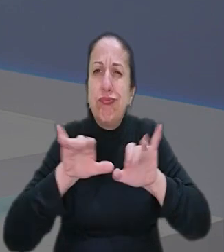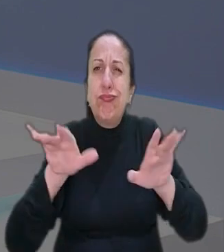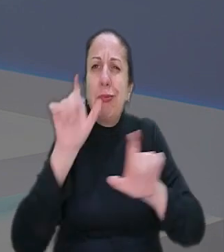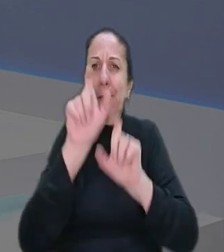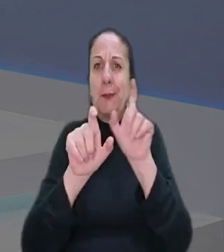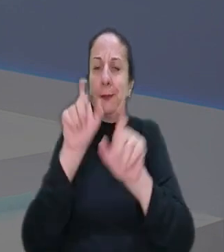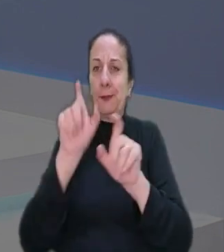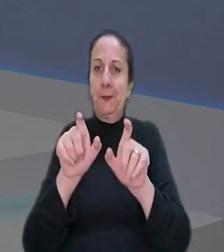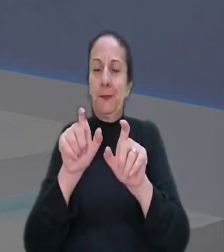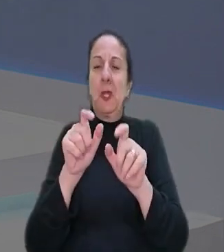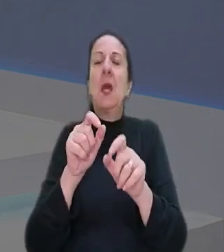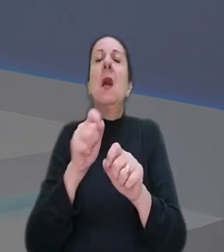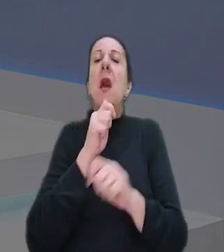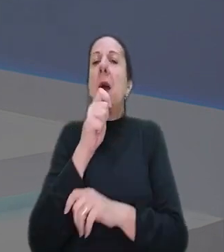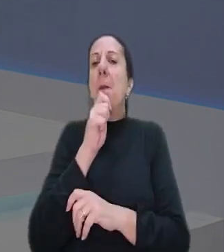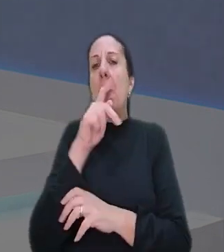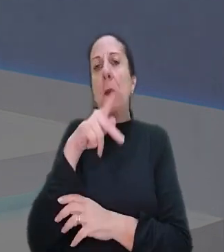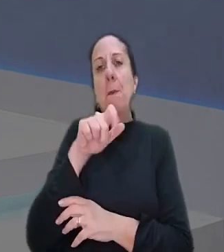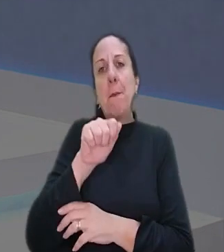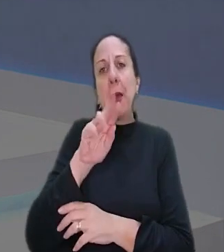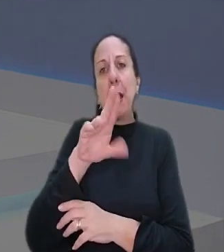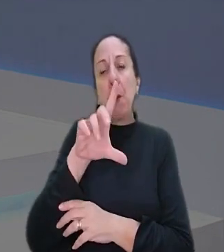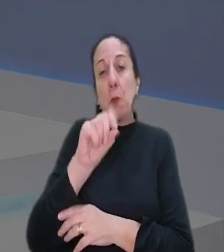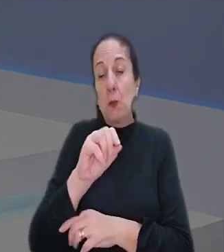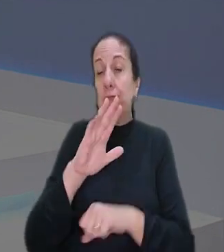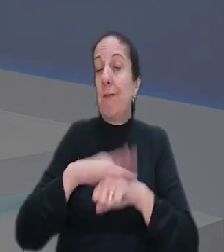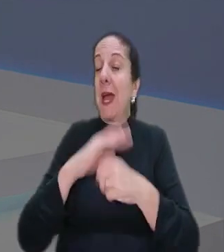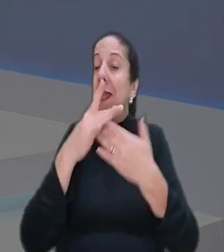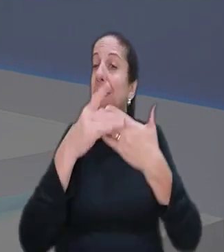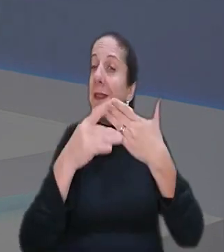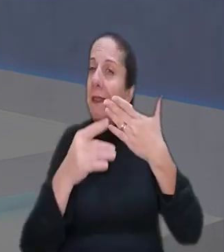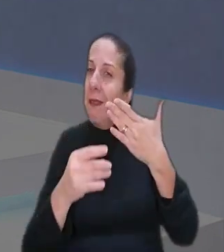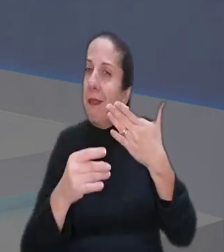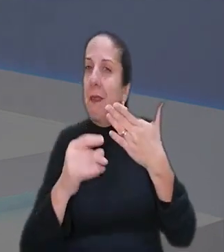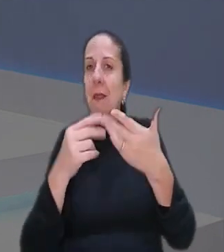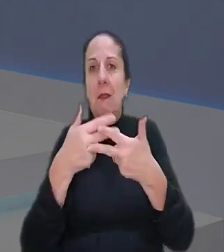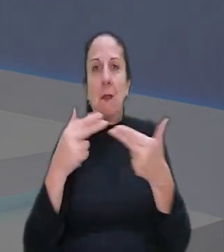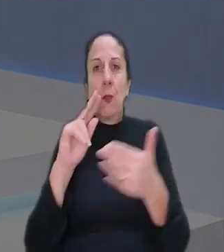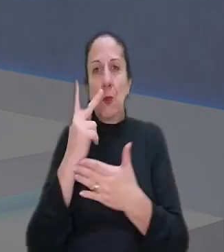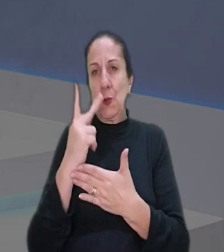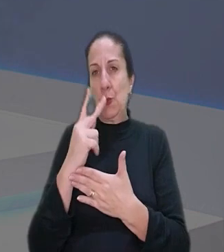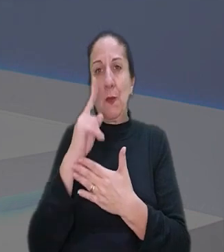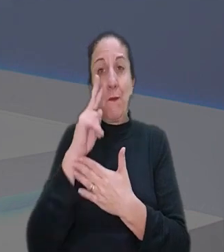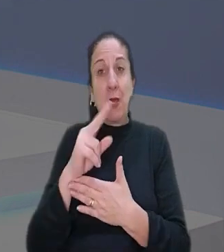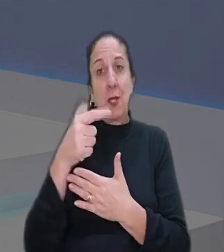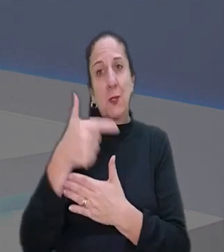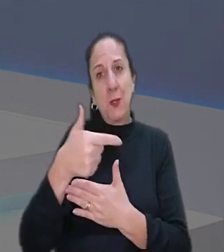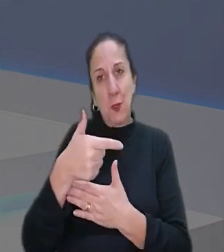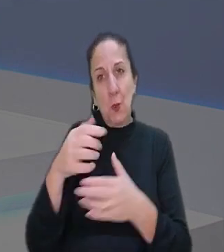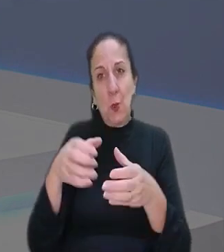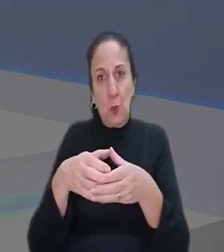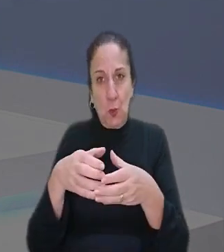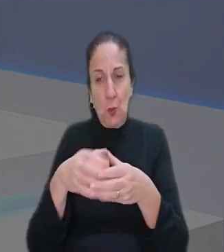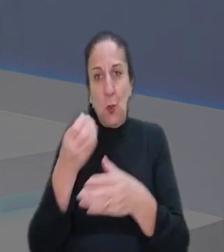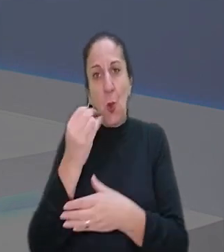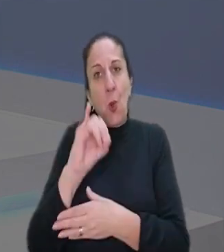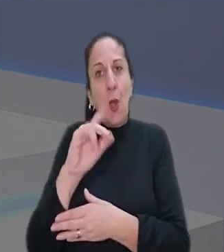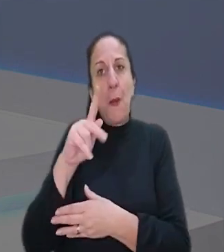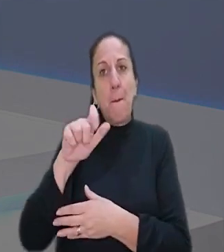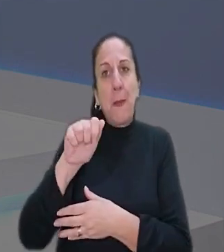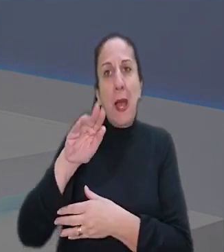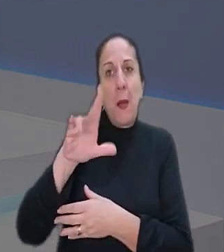pessoas. Vamos conversar agora com o repórter Pablo Lemos, que tem mais detalhes desse caso, analisado pela segunda turma. Oi, Pablo.